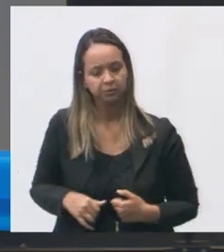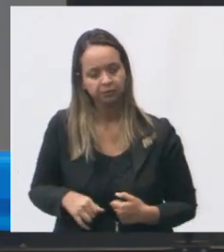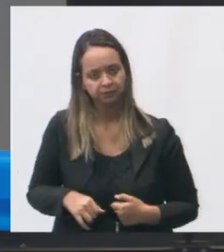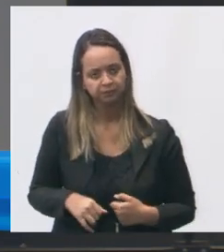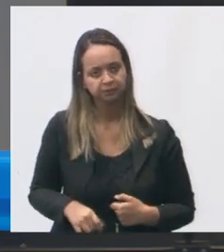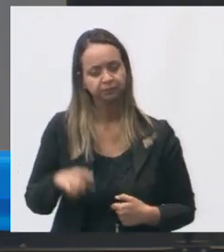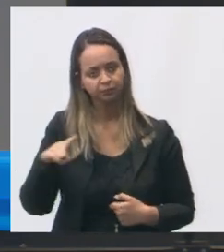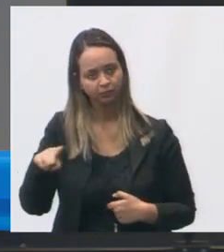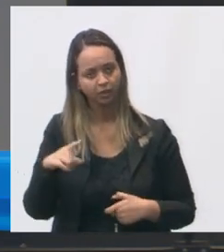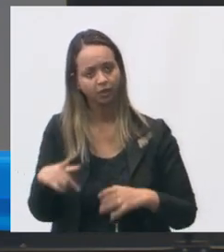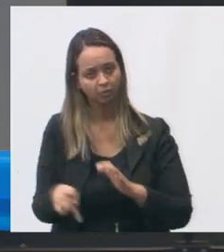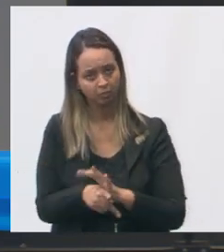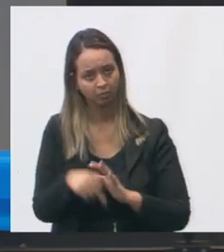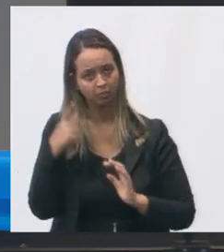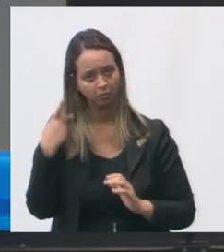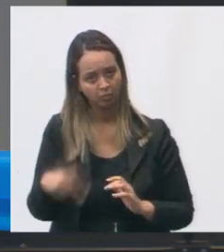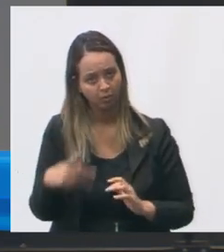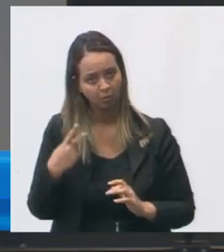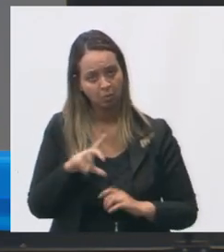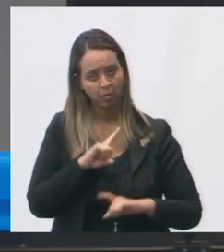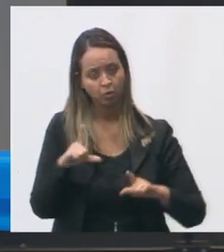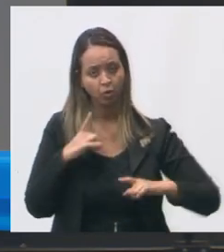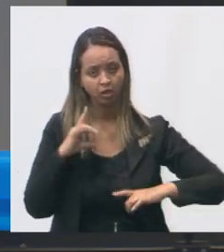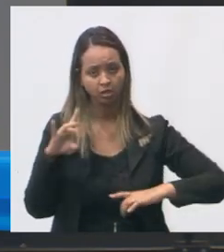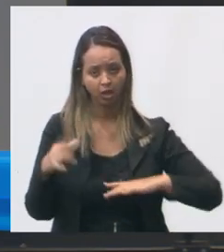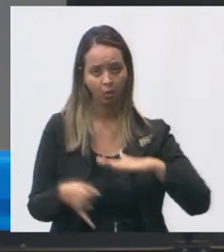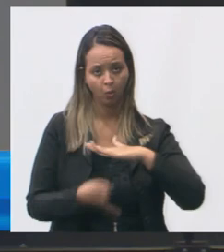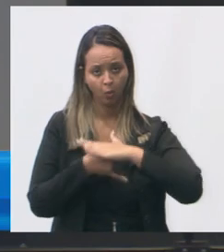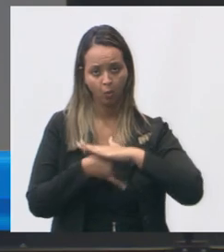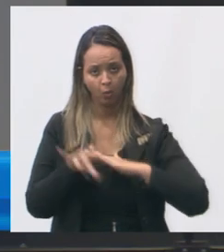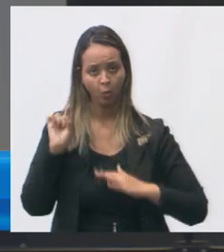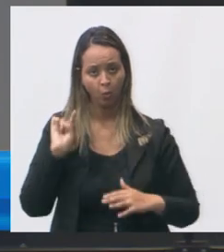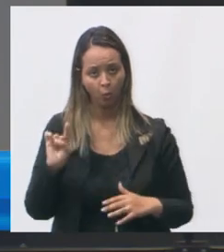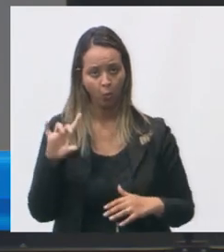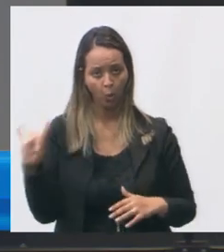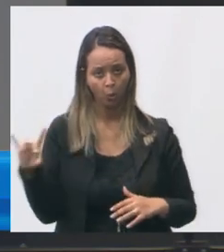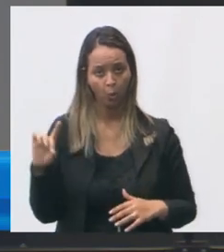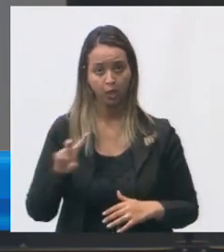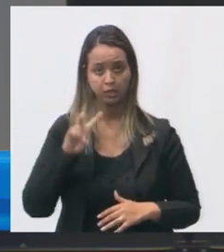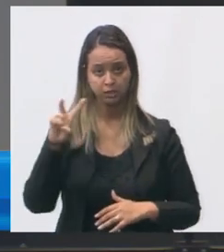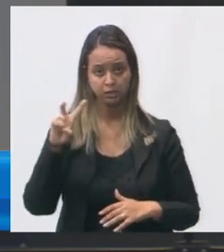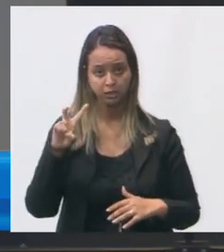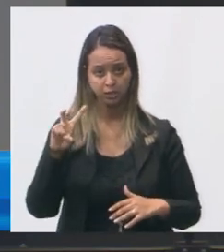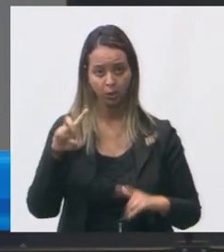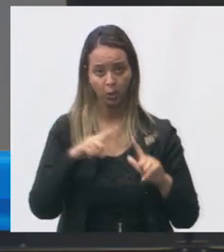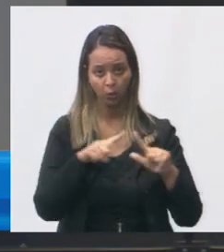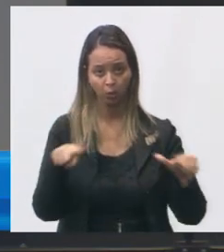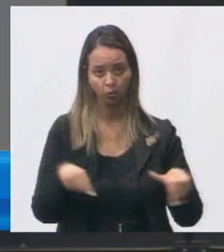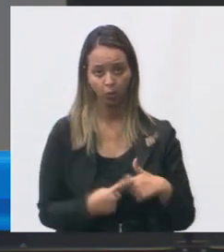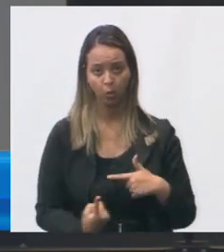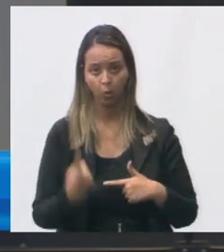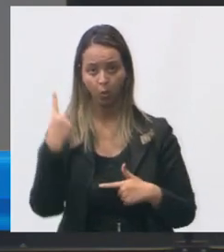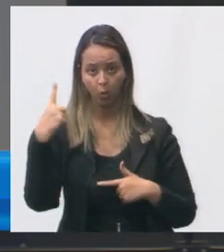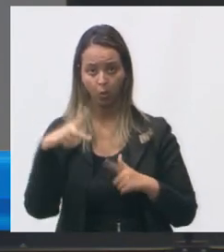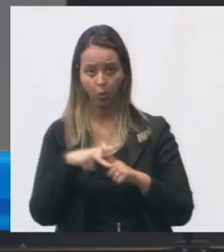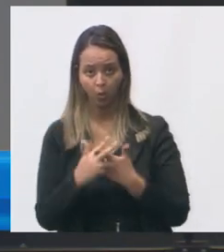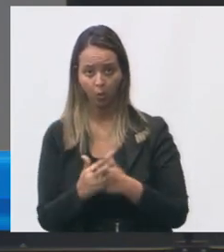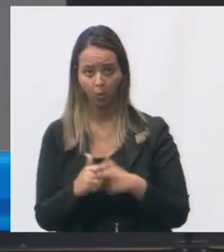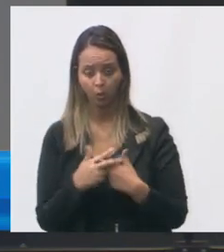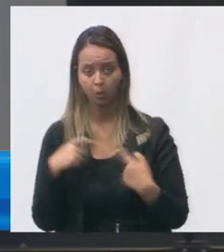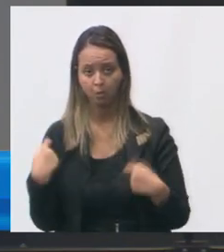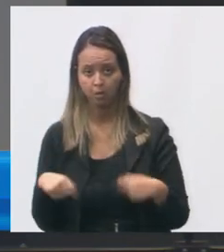de um imóvel próprio com apenas um pavimento são 5 consultórios no total há uma reforma em andamento para fazer adequações